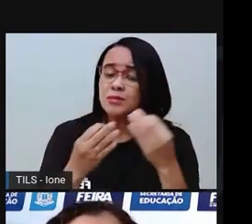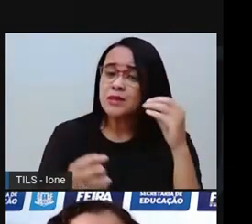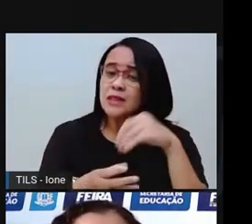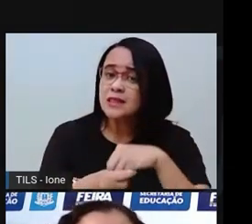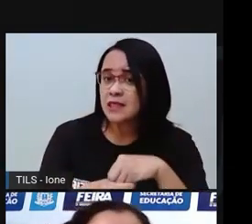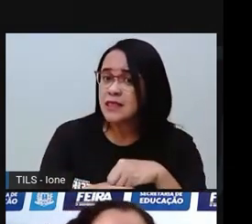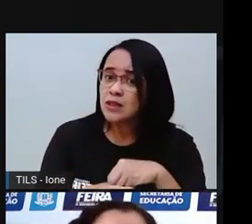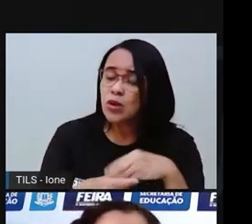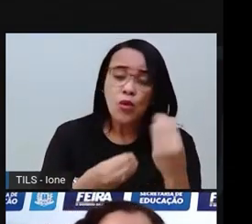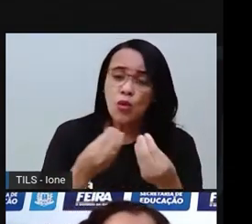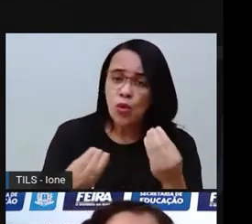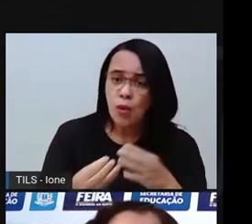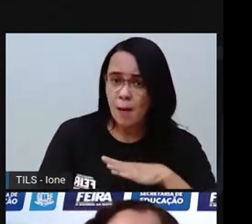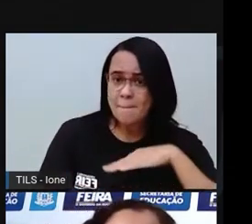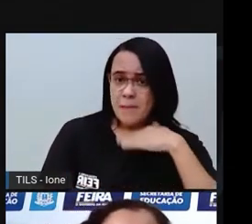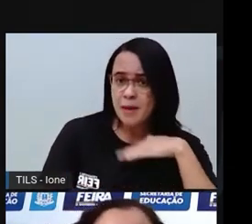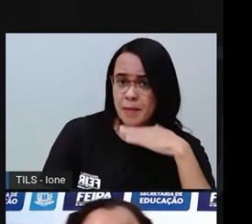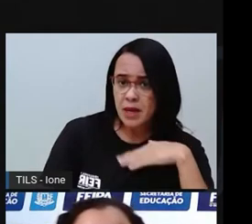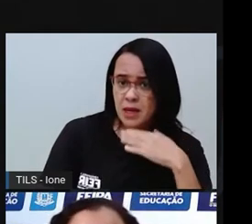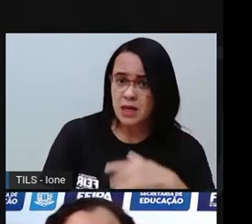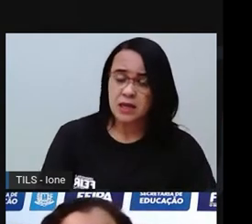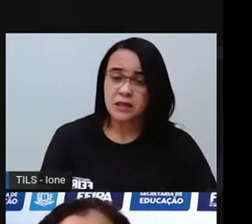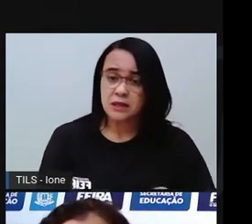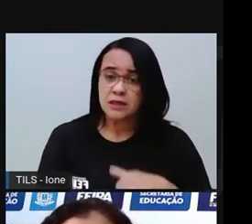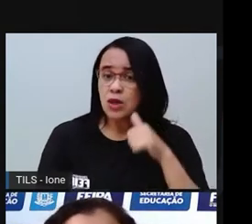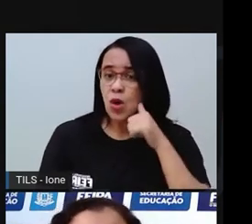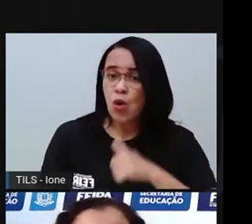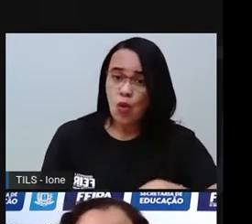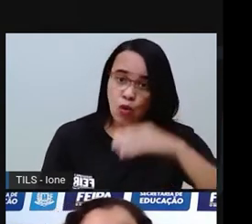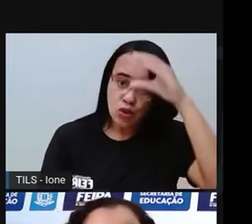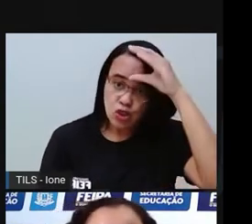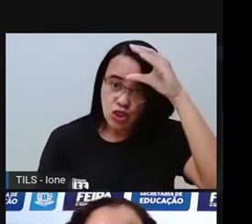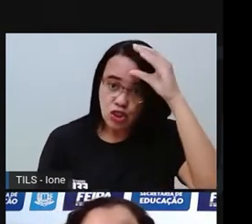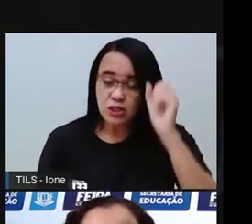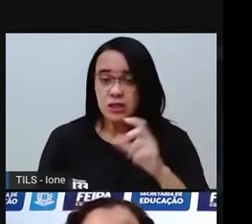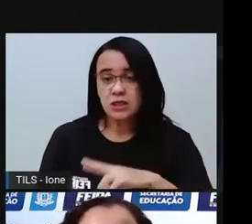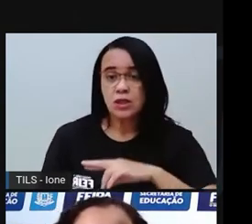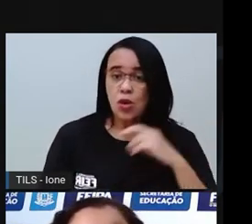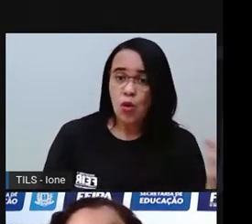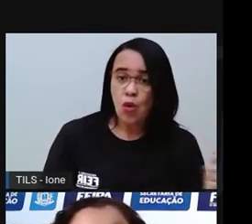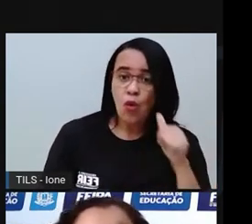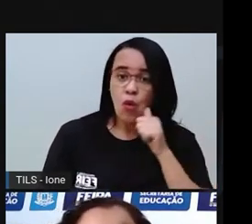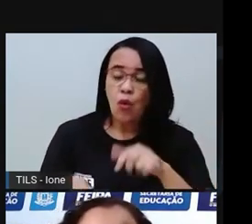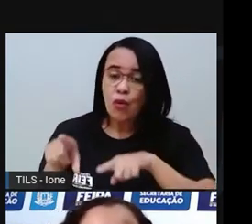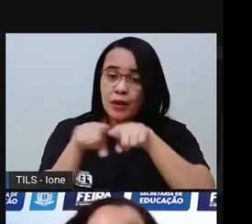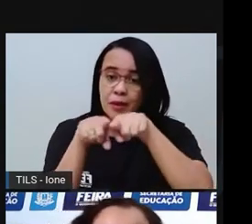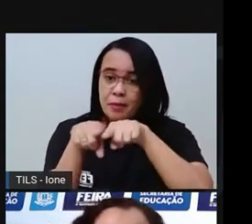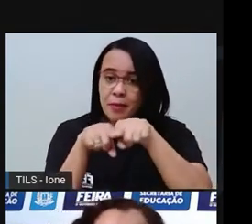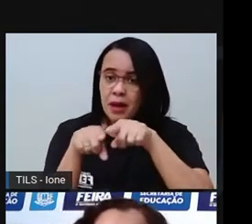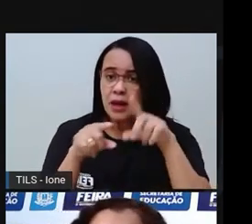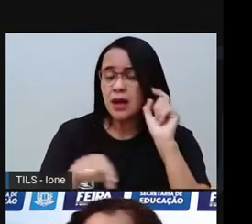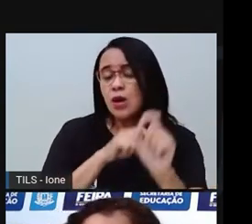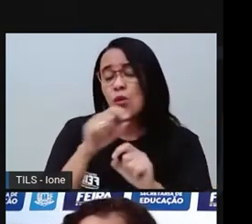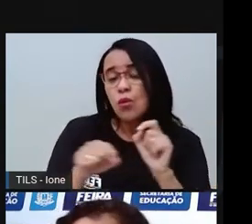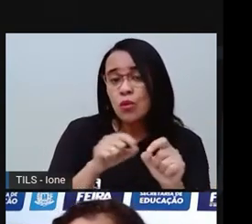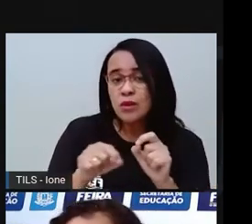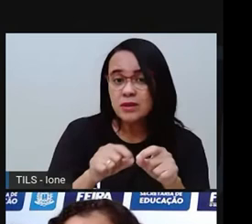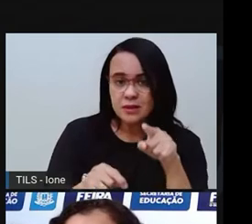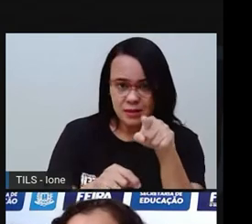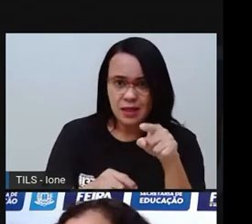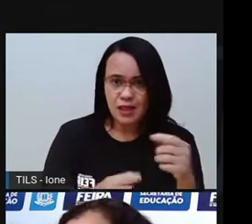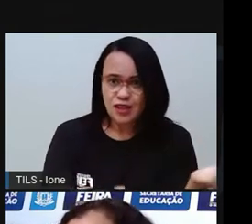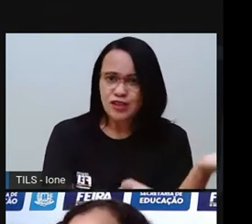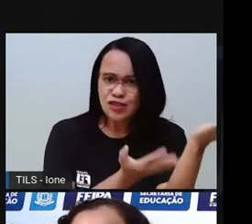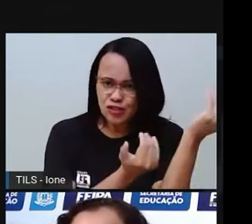a sua mãe, é a sua tia, é a sua irmã, né? Será que essa jovem aqui pode ser a avó de alguém?